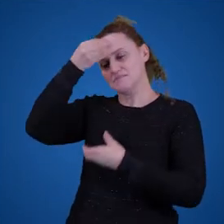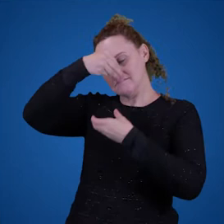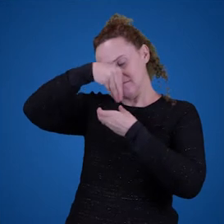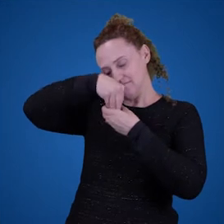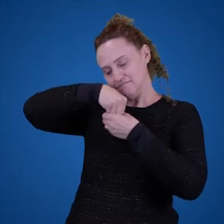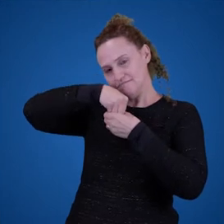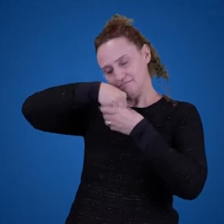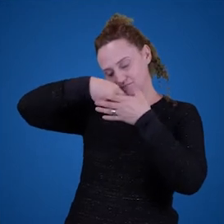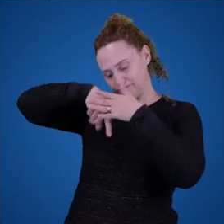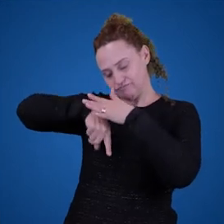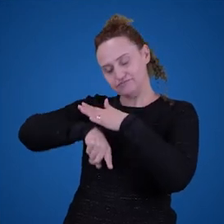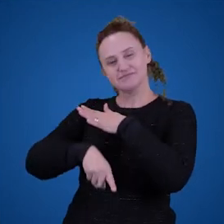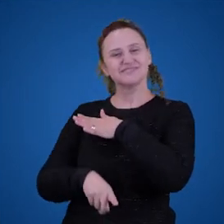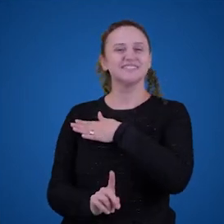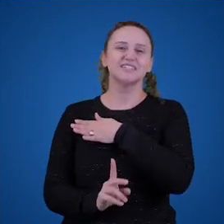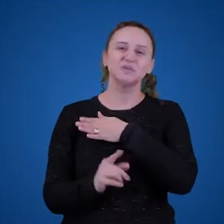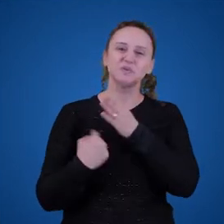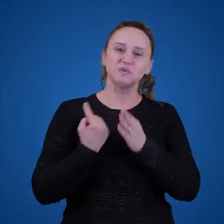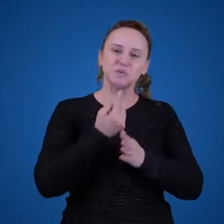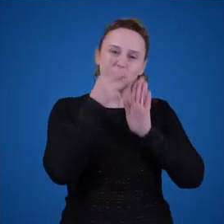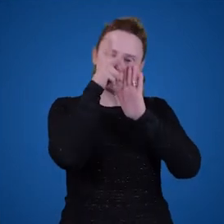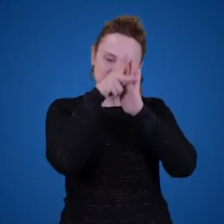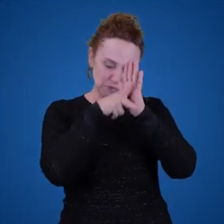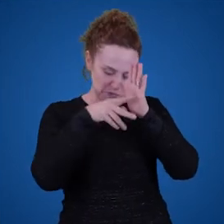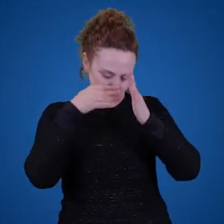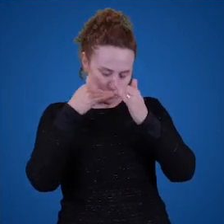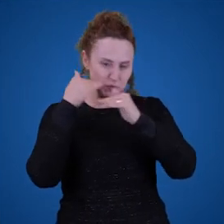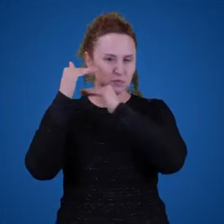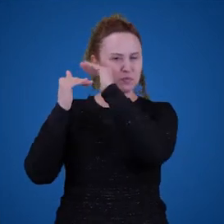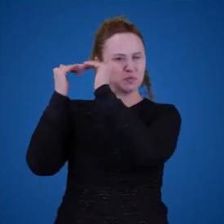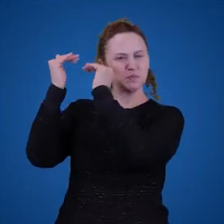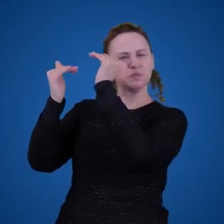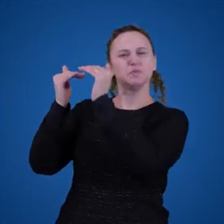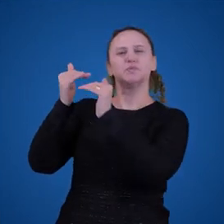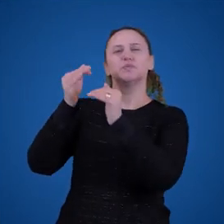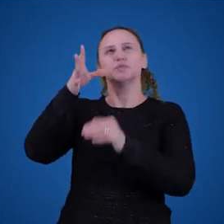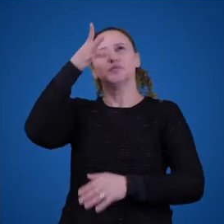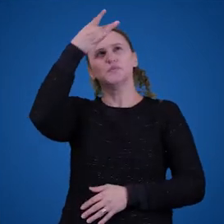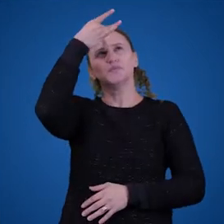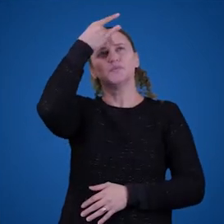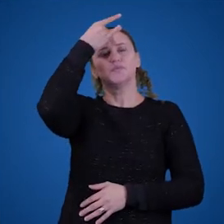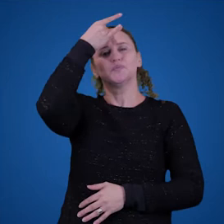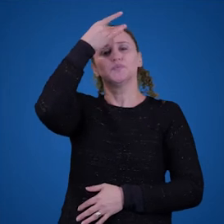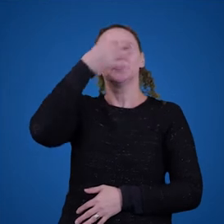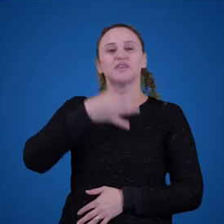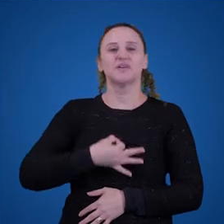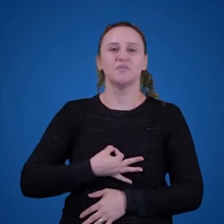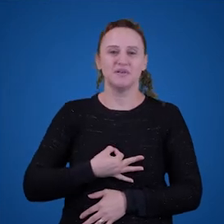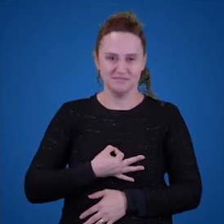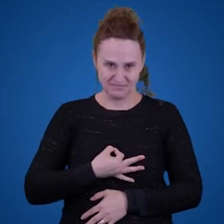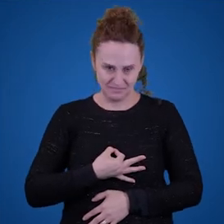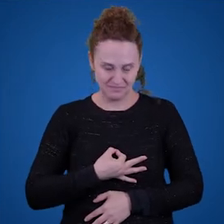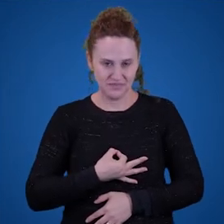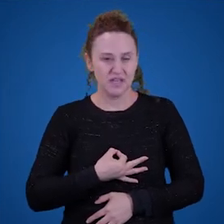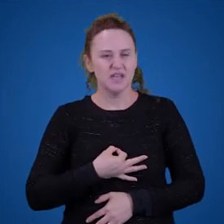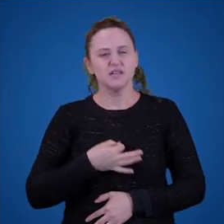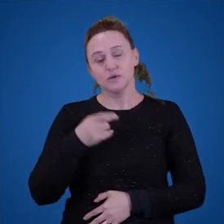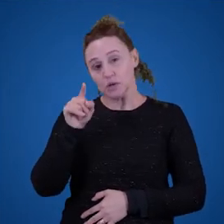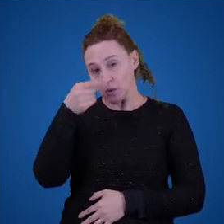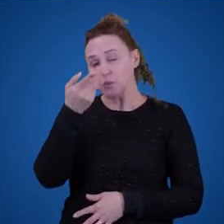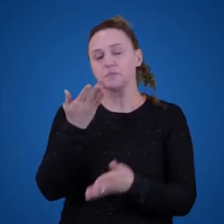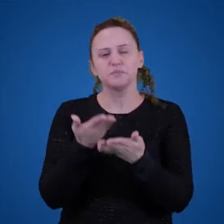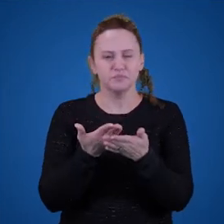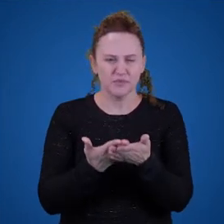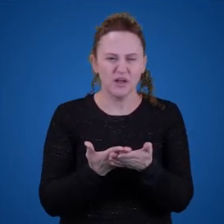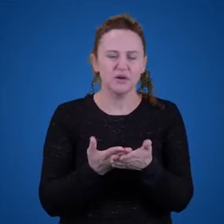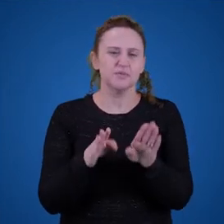nós falamos, né? Quais são os nossos processos de compreensão. Isso nós vamos ver um pouquinho na próxima aula. Então, a gente